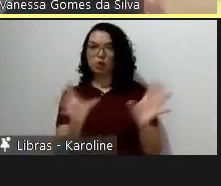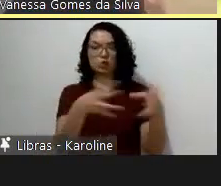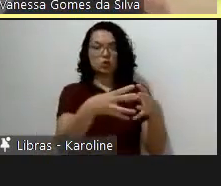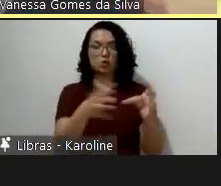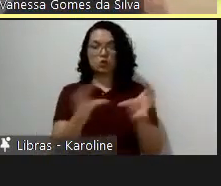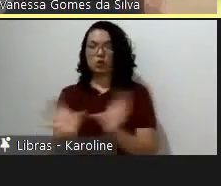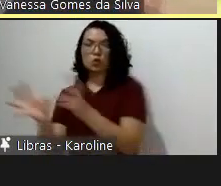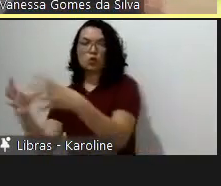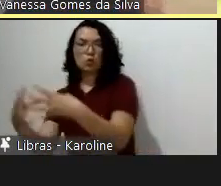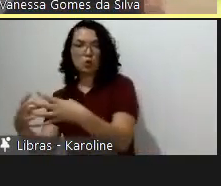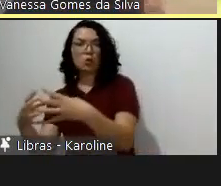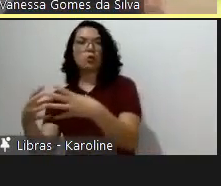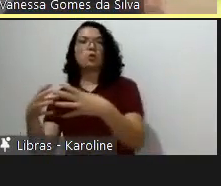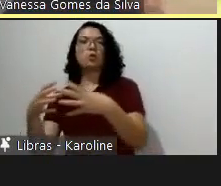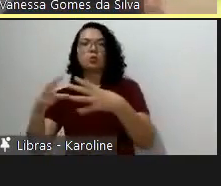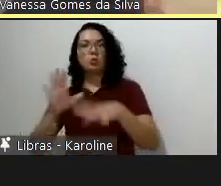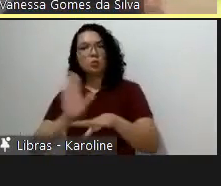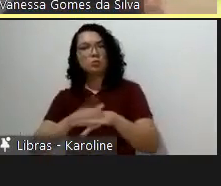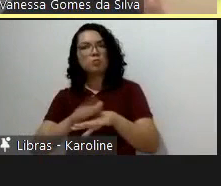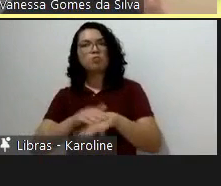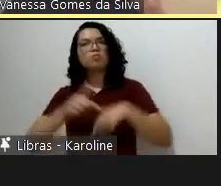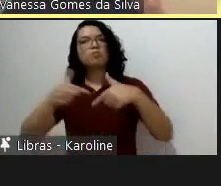equipe e esse desempenho de papéis,